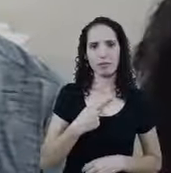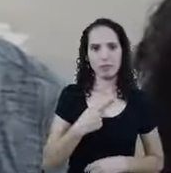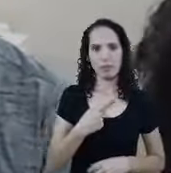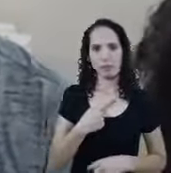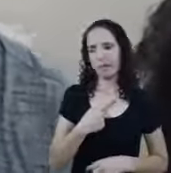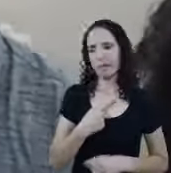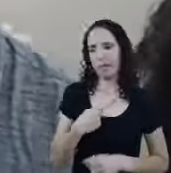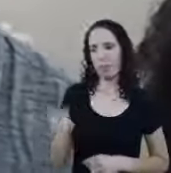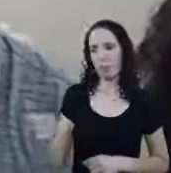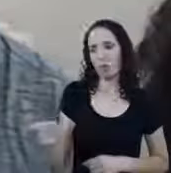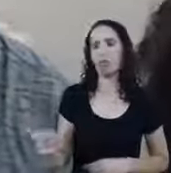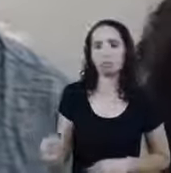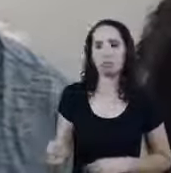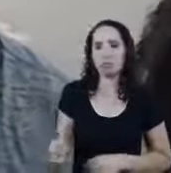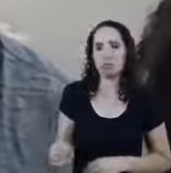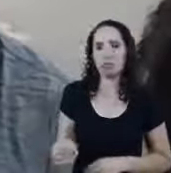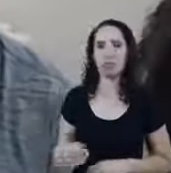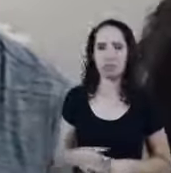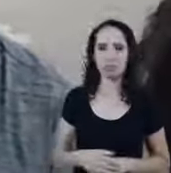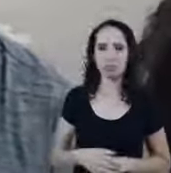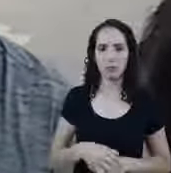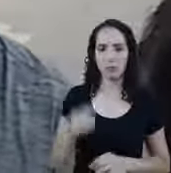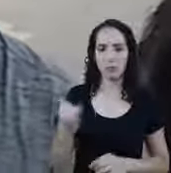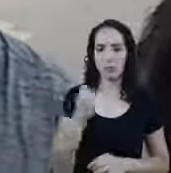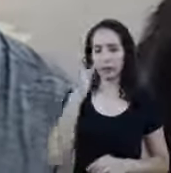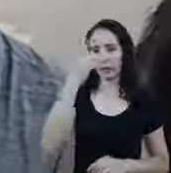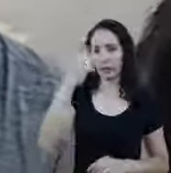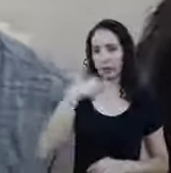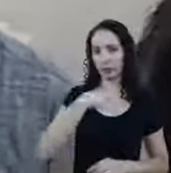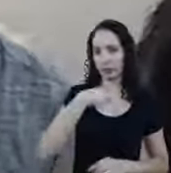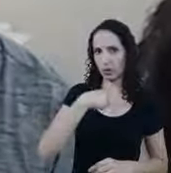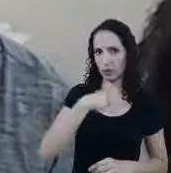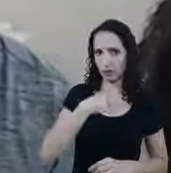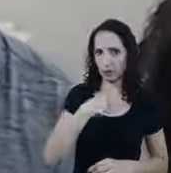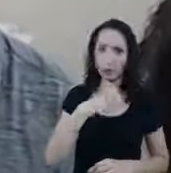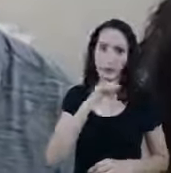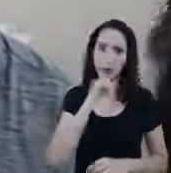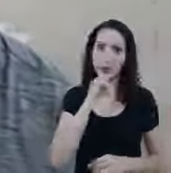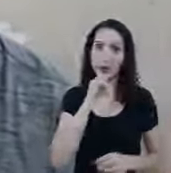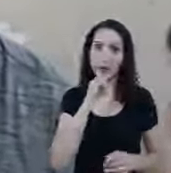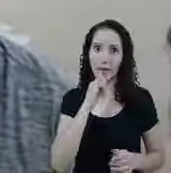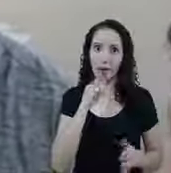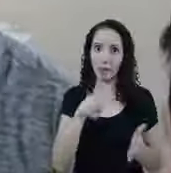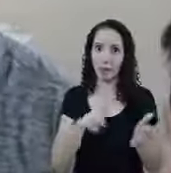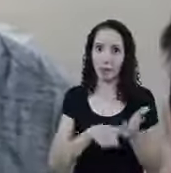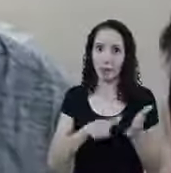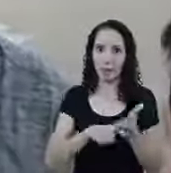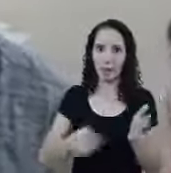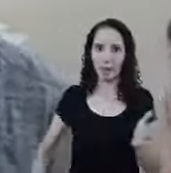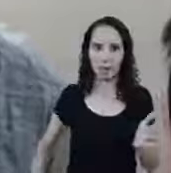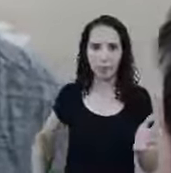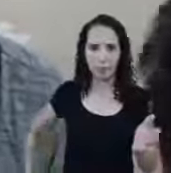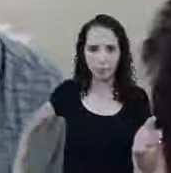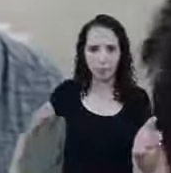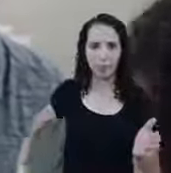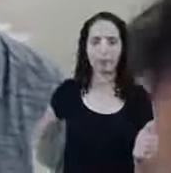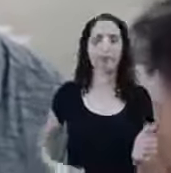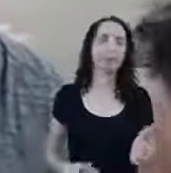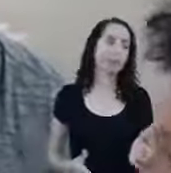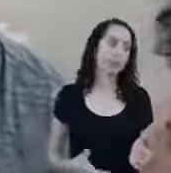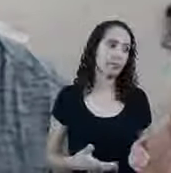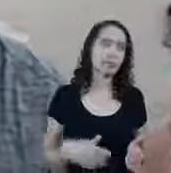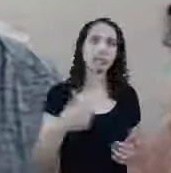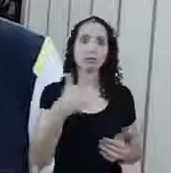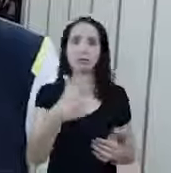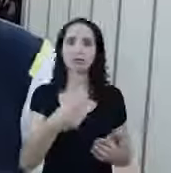sobrar Alguma coisa para o outro O que importa É que ele está Muito bem resolvido Há já visto Com papai higiênicos Há duas semanas atrás No supermercado Egoísmo Bom, eu não entendi